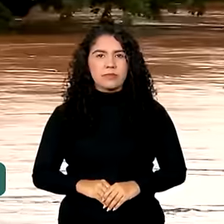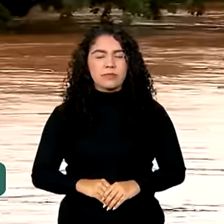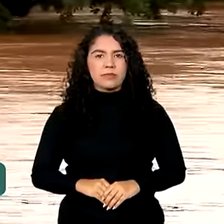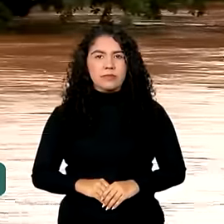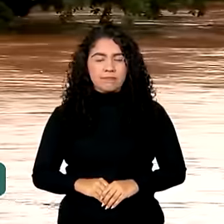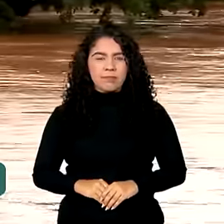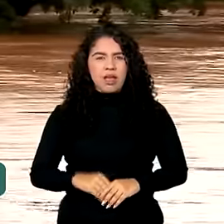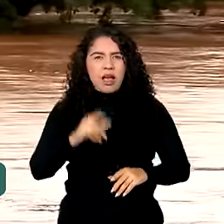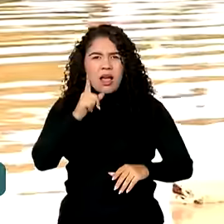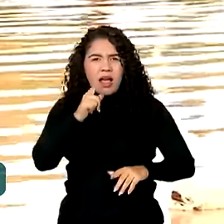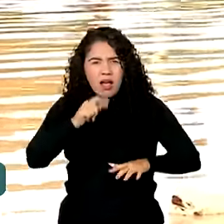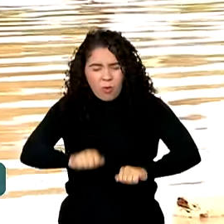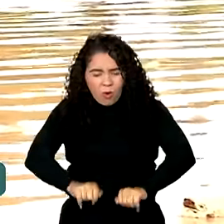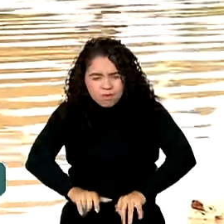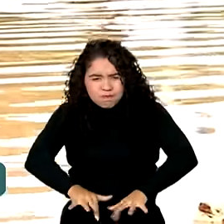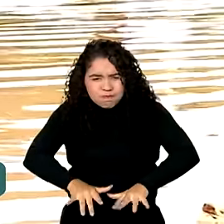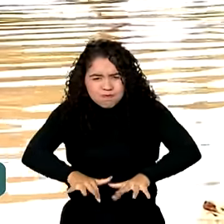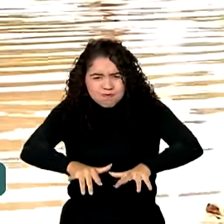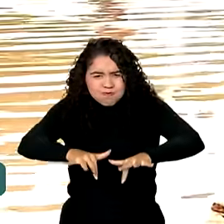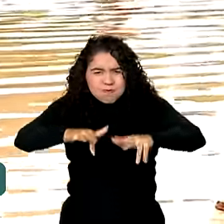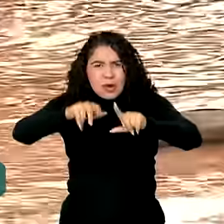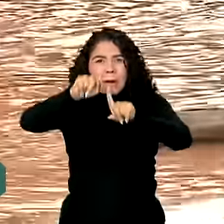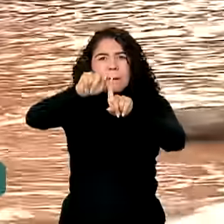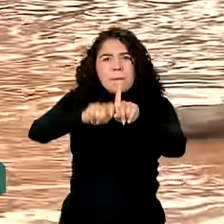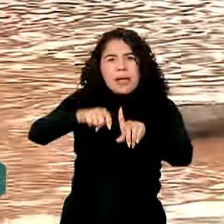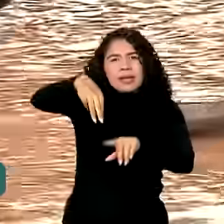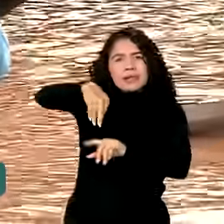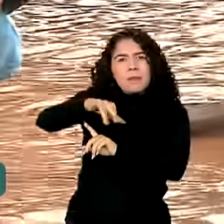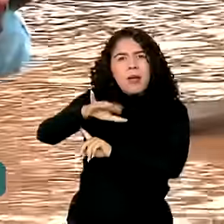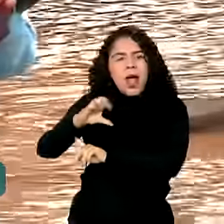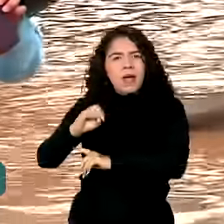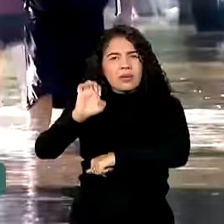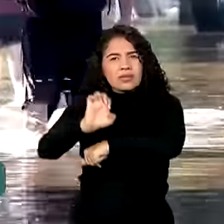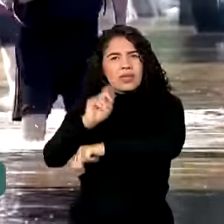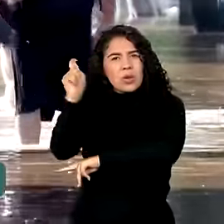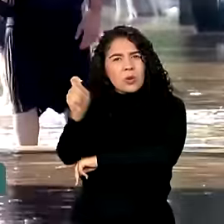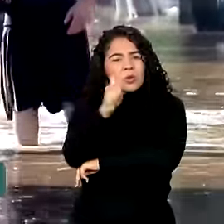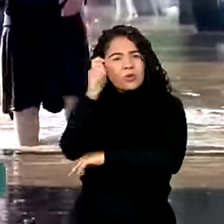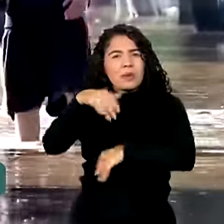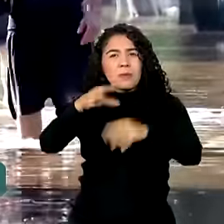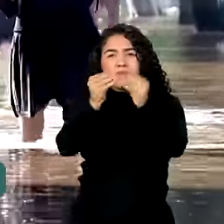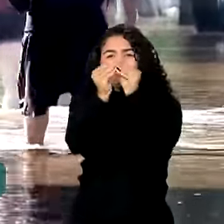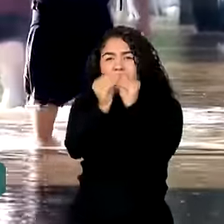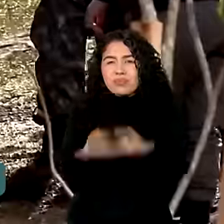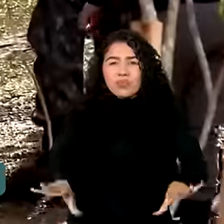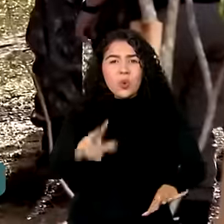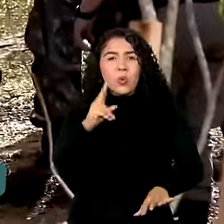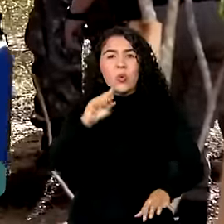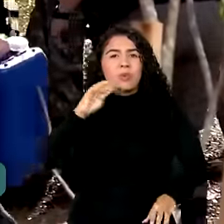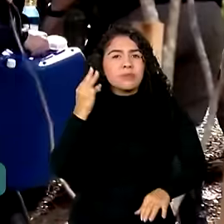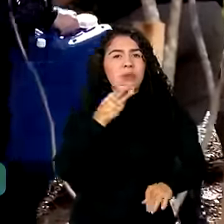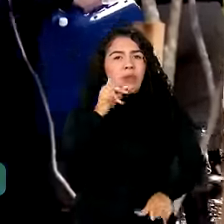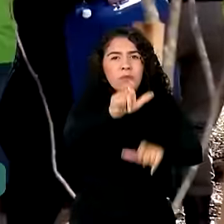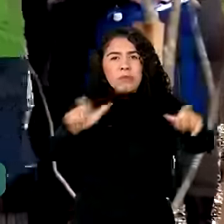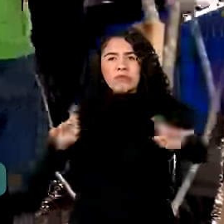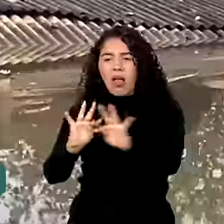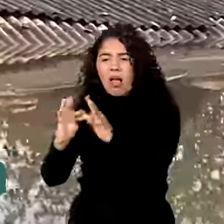As enchentes de maio no Rio Grande do Sul afetaram mais de 2 milhões de pessoas. Famílias perderam tudo.